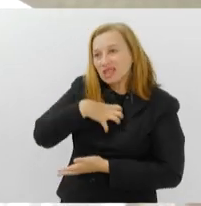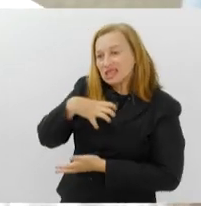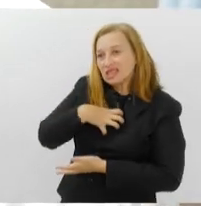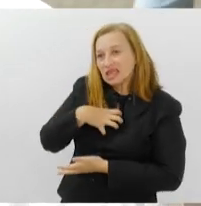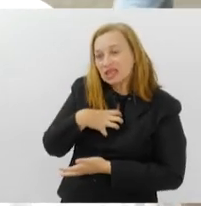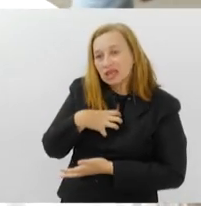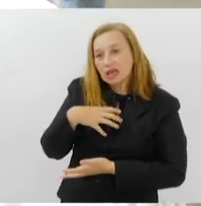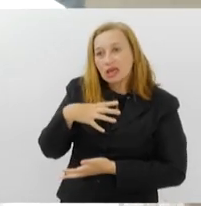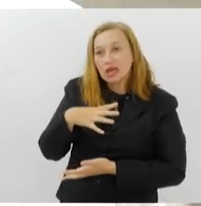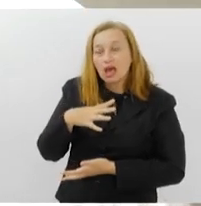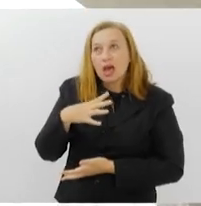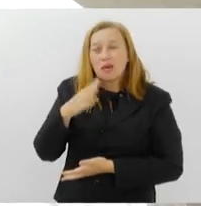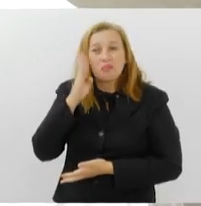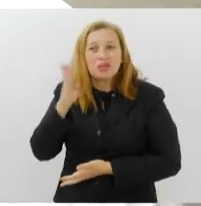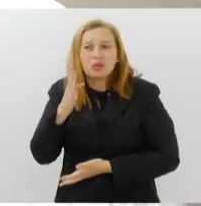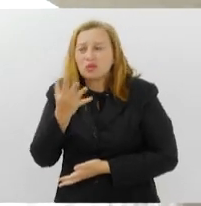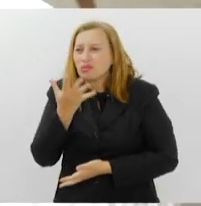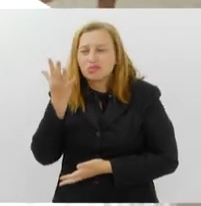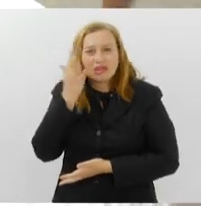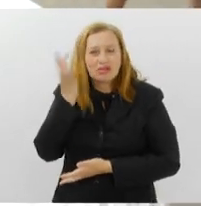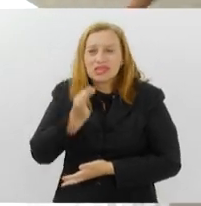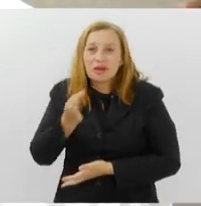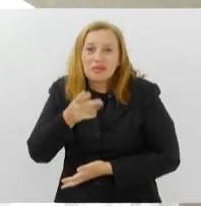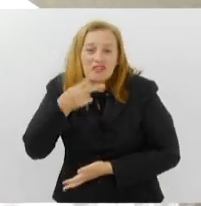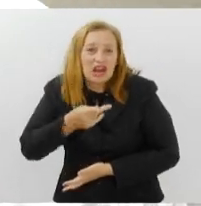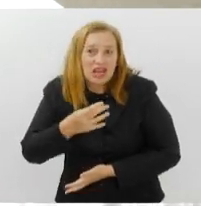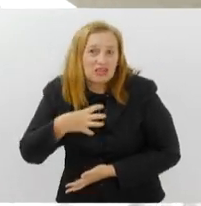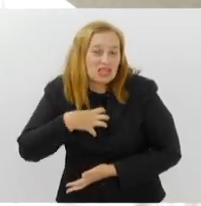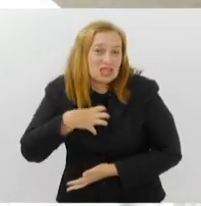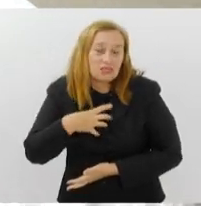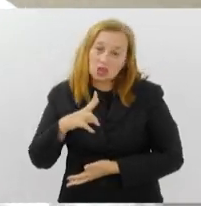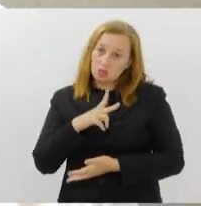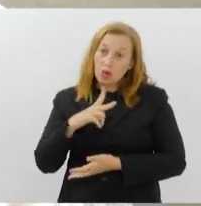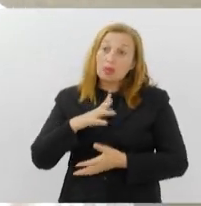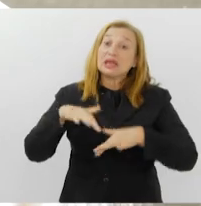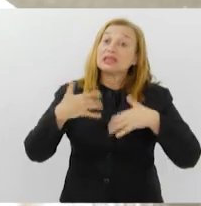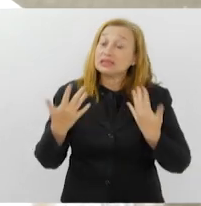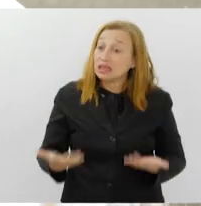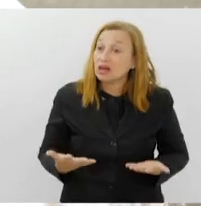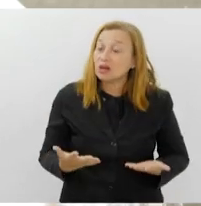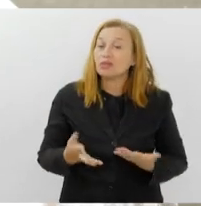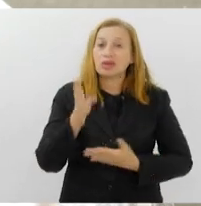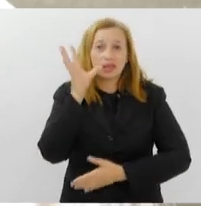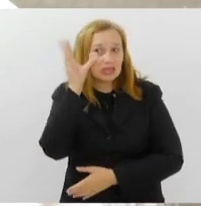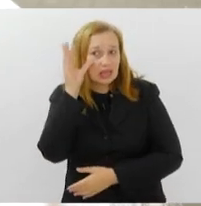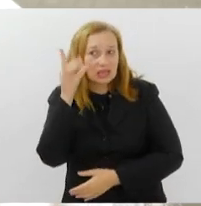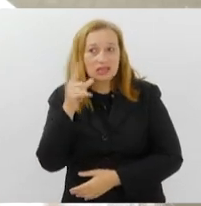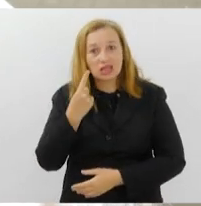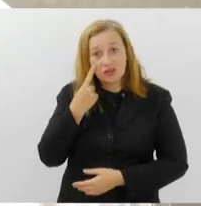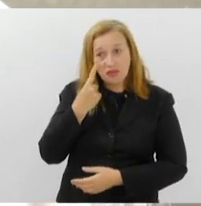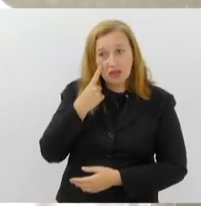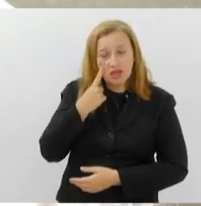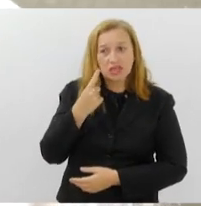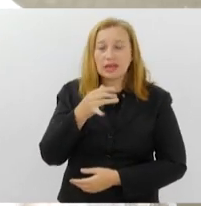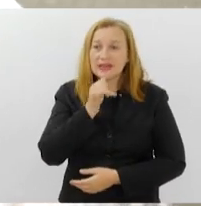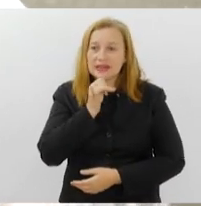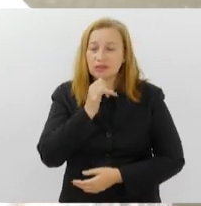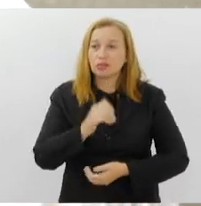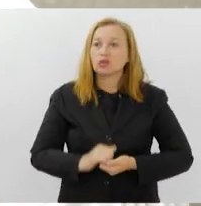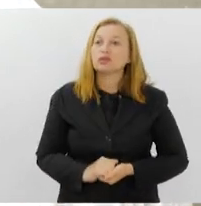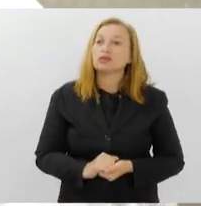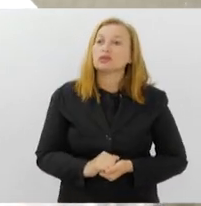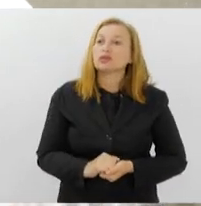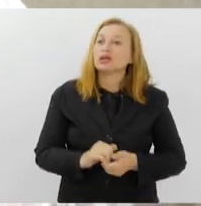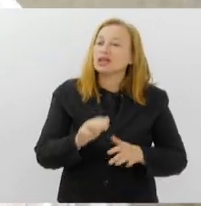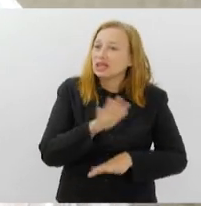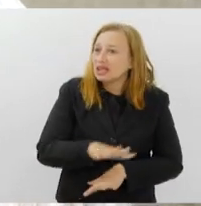principalmente quando não sabe falar sobre seus próprios sentimentos. Então, é bem interessante que veja. Um exemplo, quando